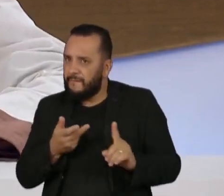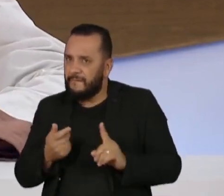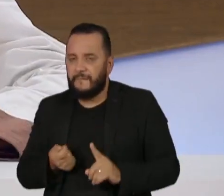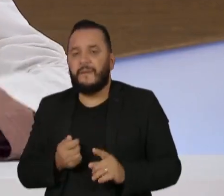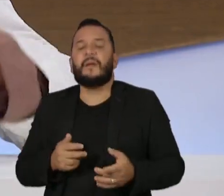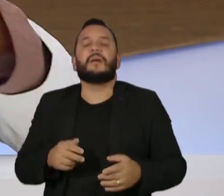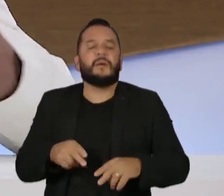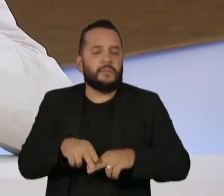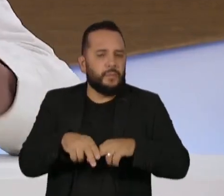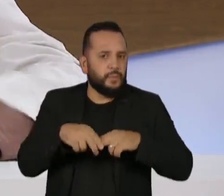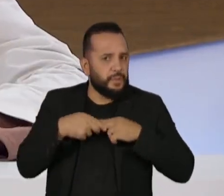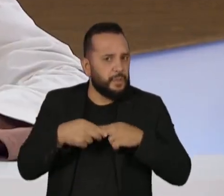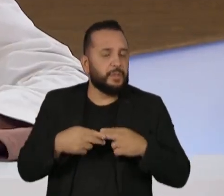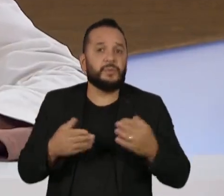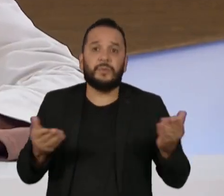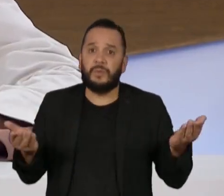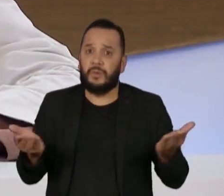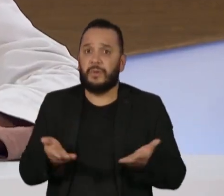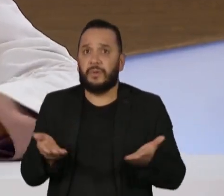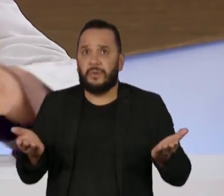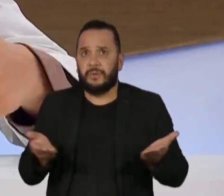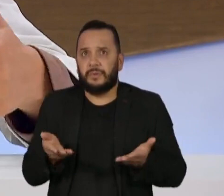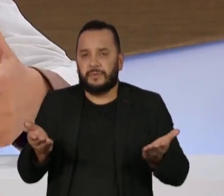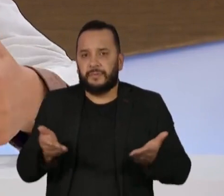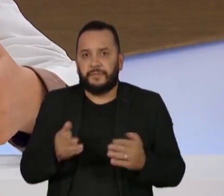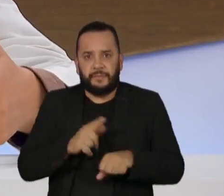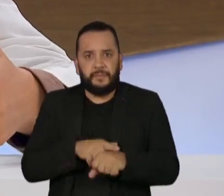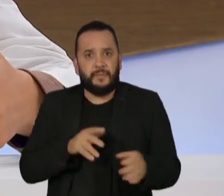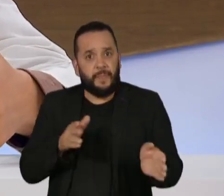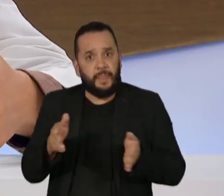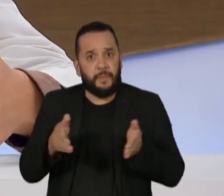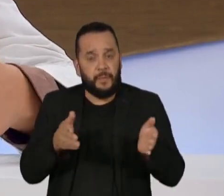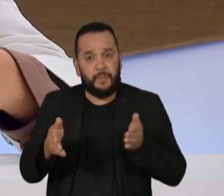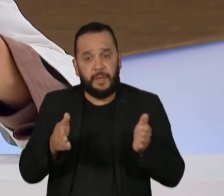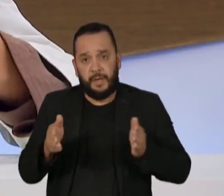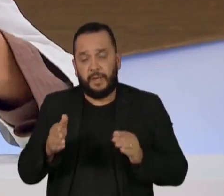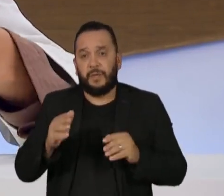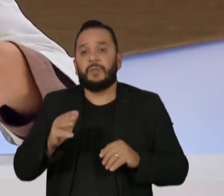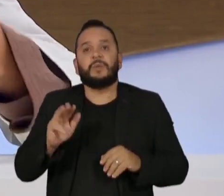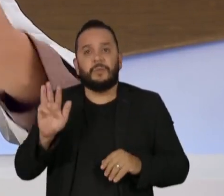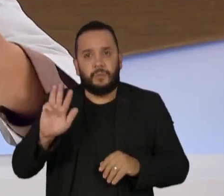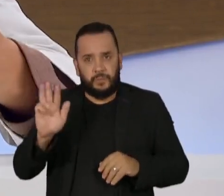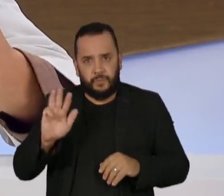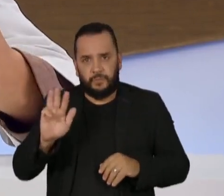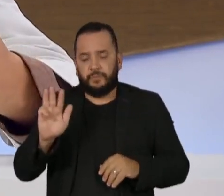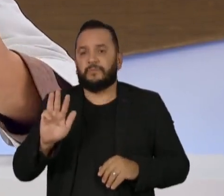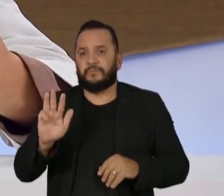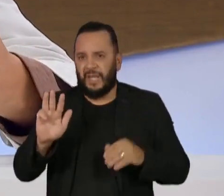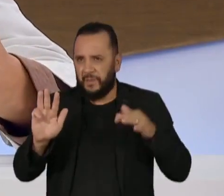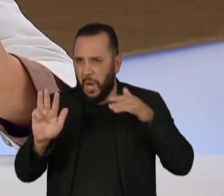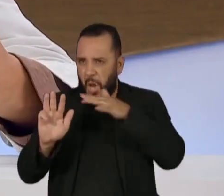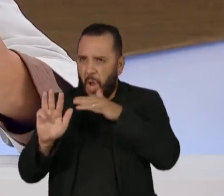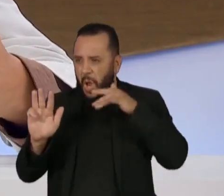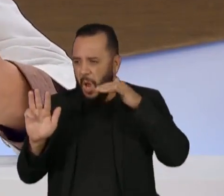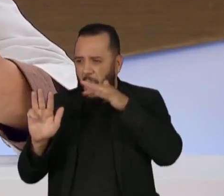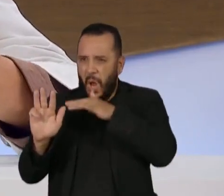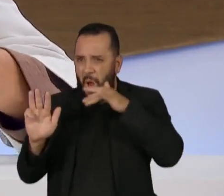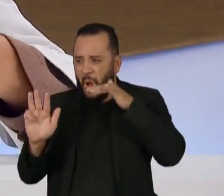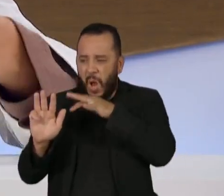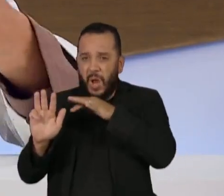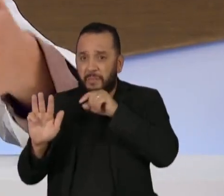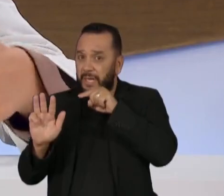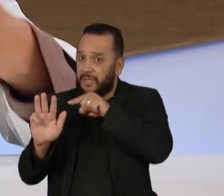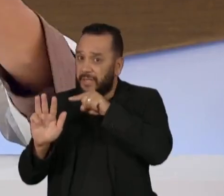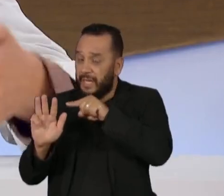distanciamento nesse momento de popularidade. É um governo que falou para os grupos de